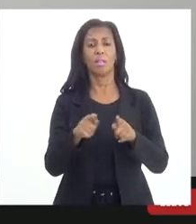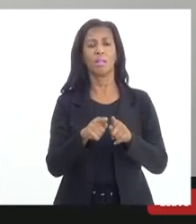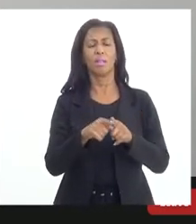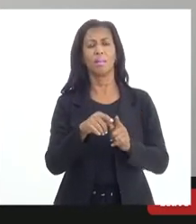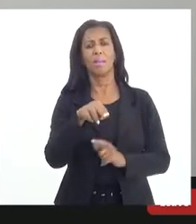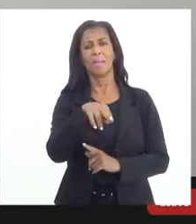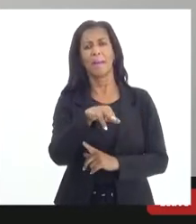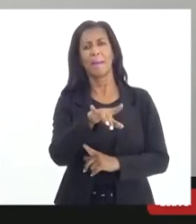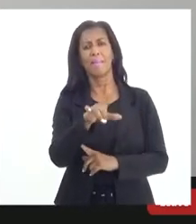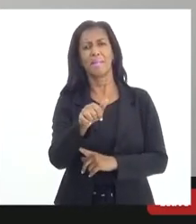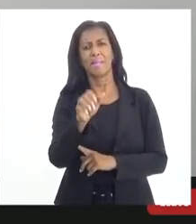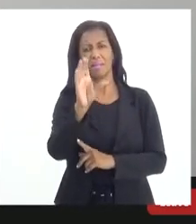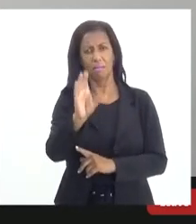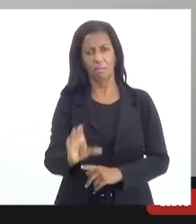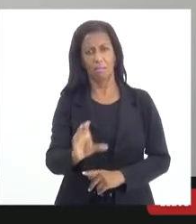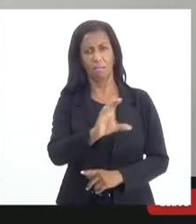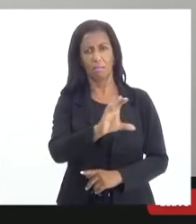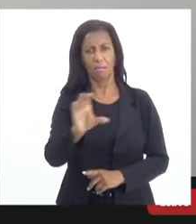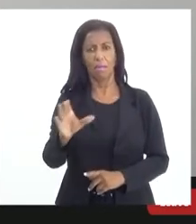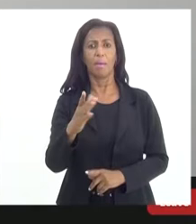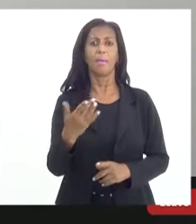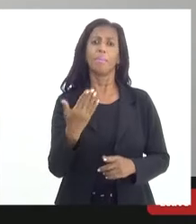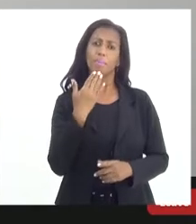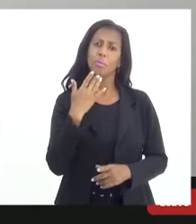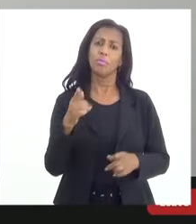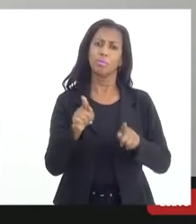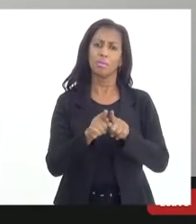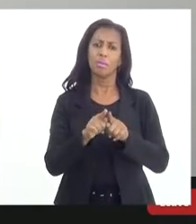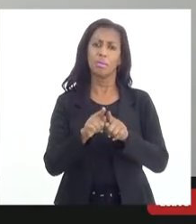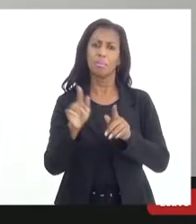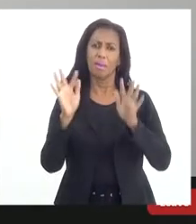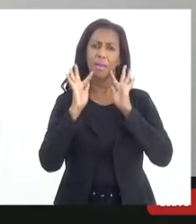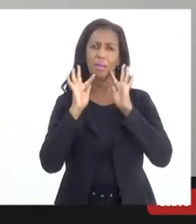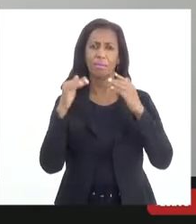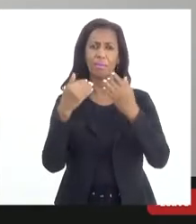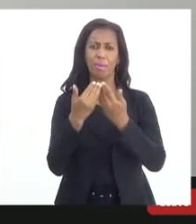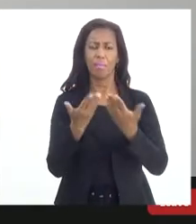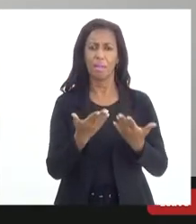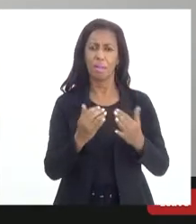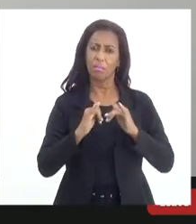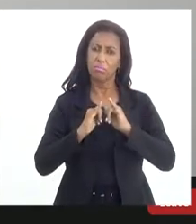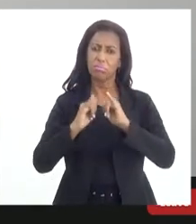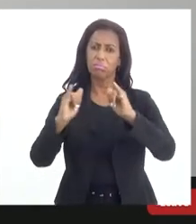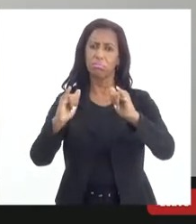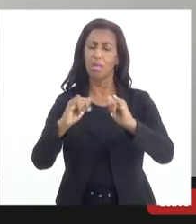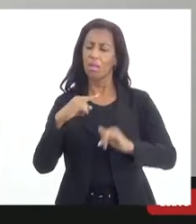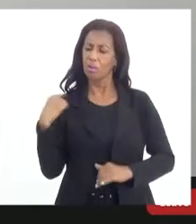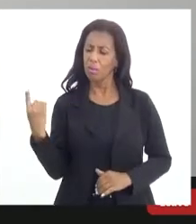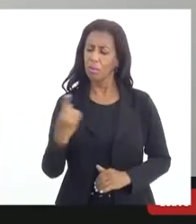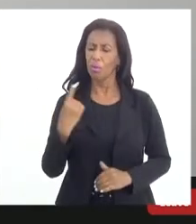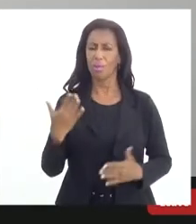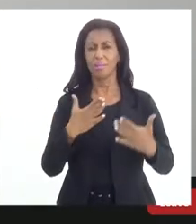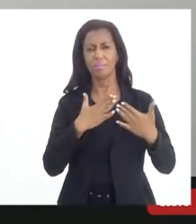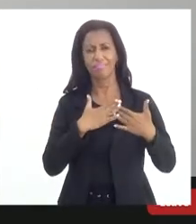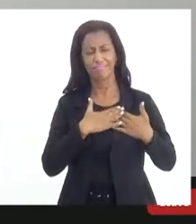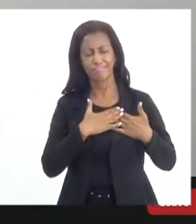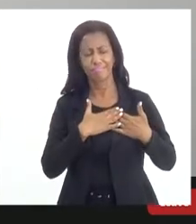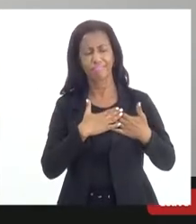ao secretário Chaves, pedindo também que transmita à família do secretário toda a nossa solidariedade